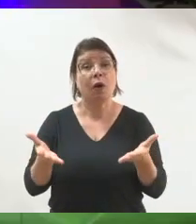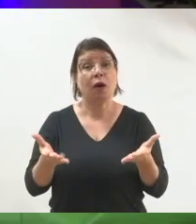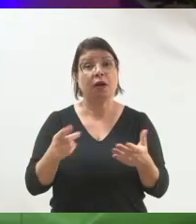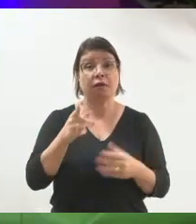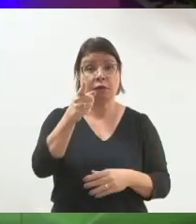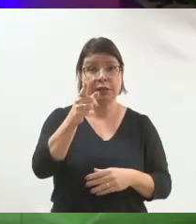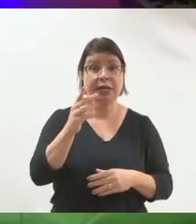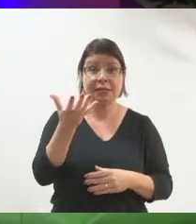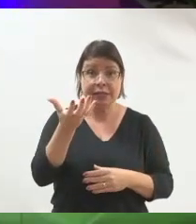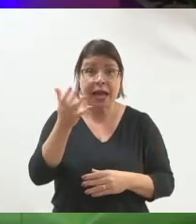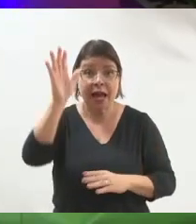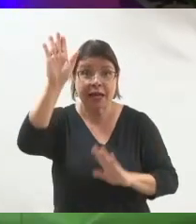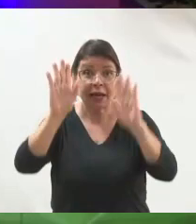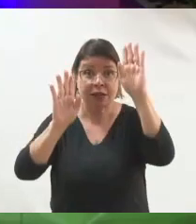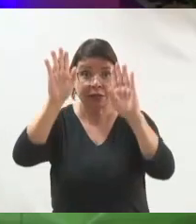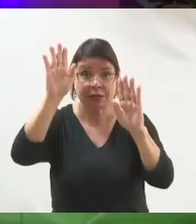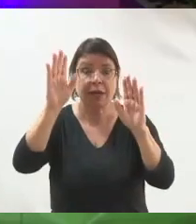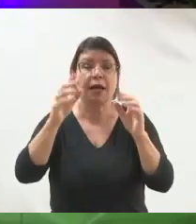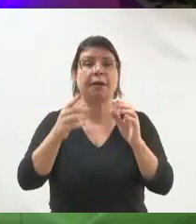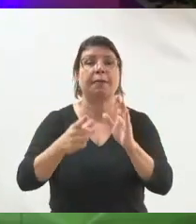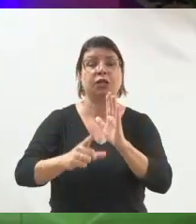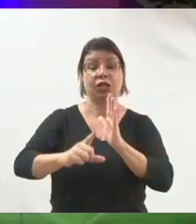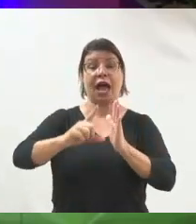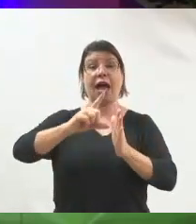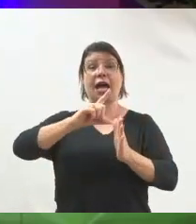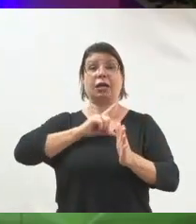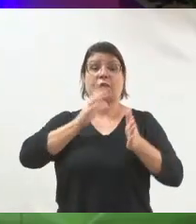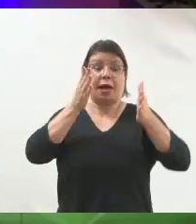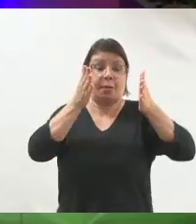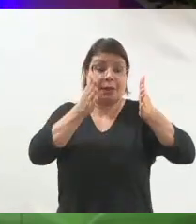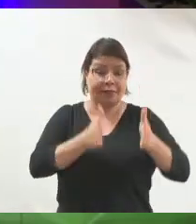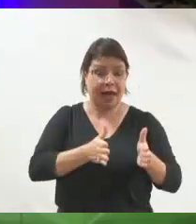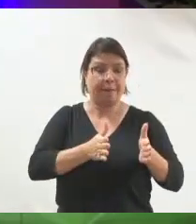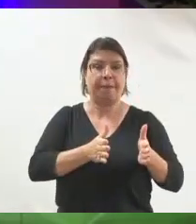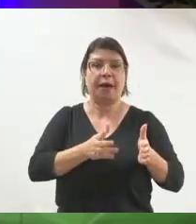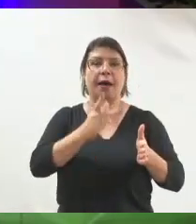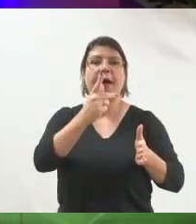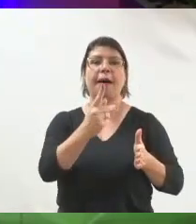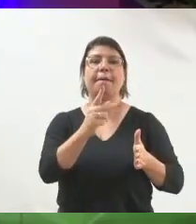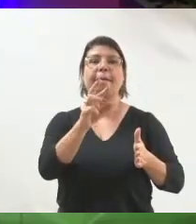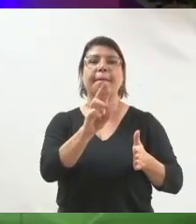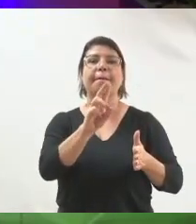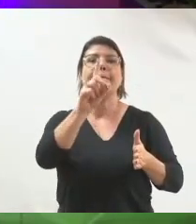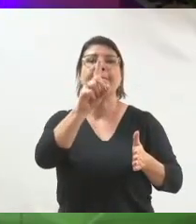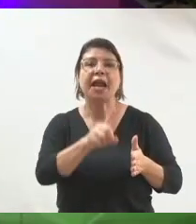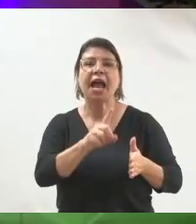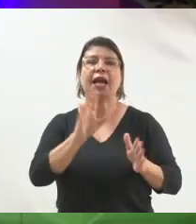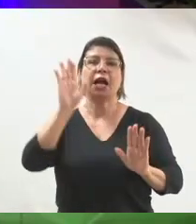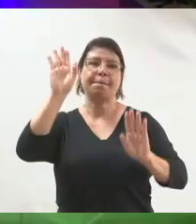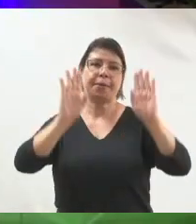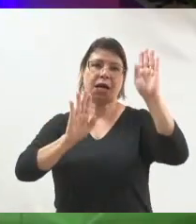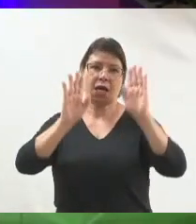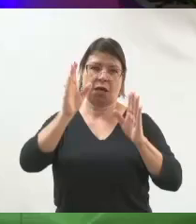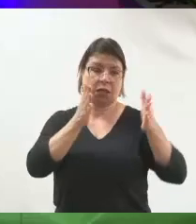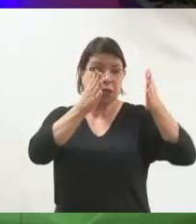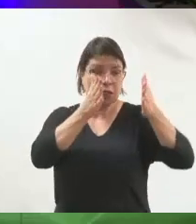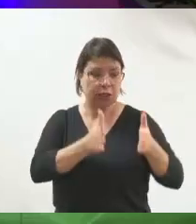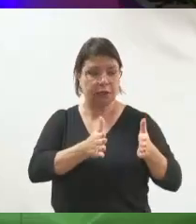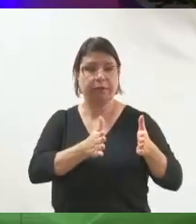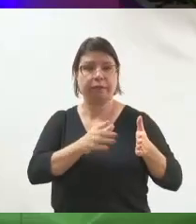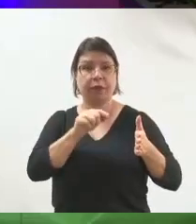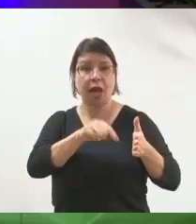está hoje, em pré-campanha, por exemplo, é uma grande etapa de sensibilização. Então, por isso que você